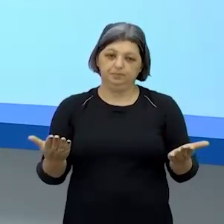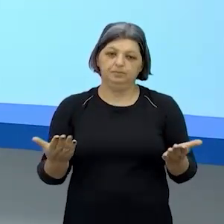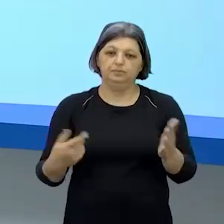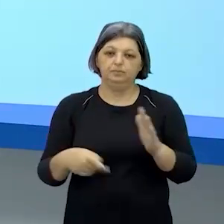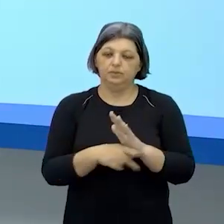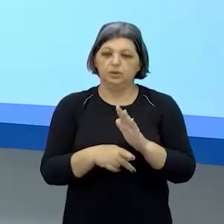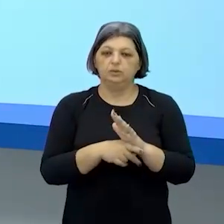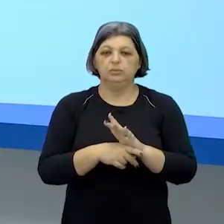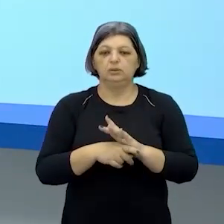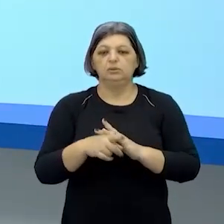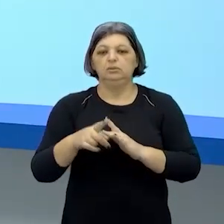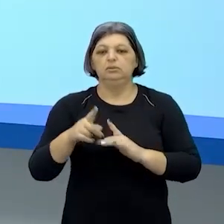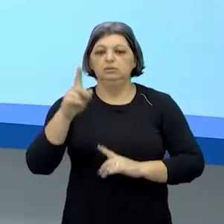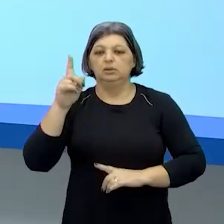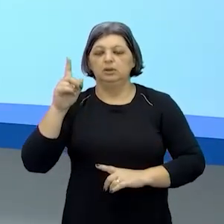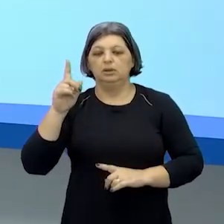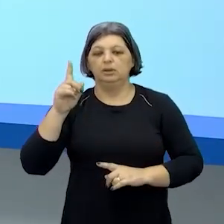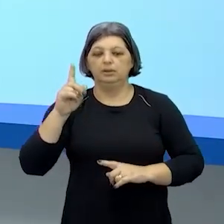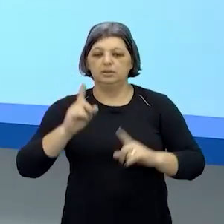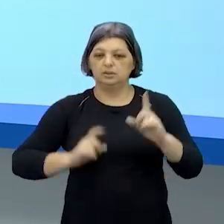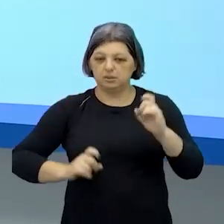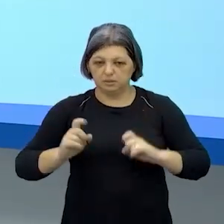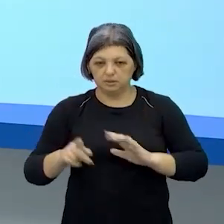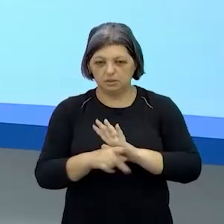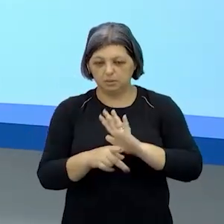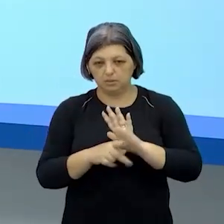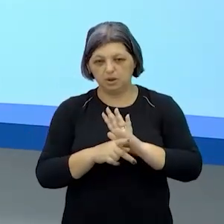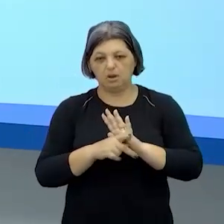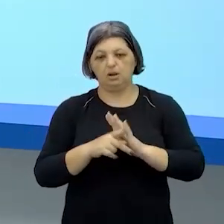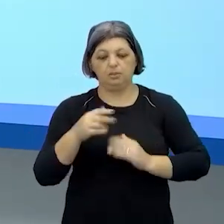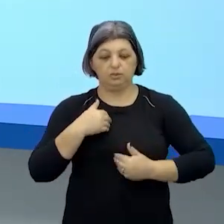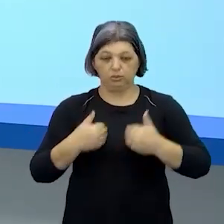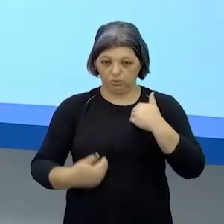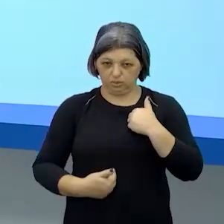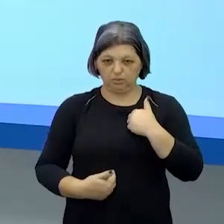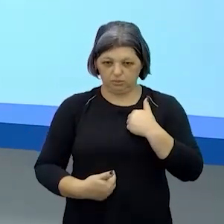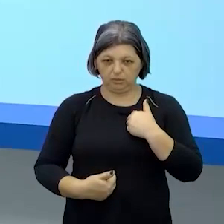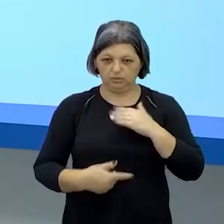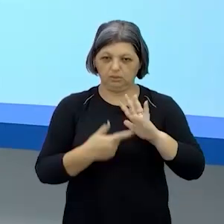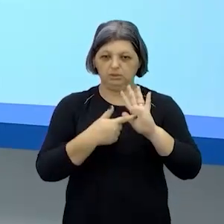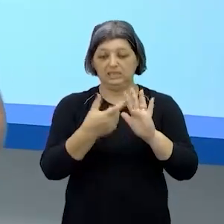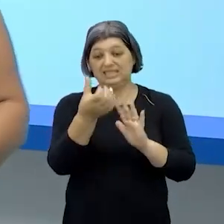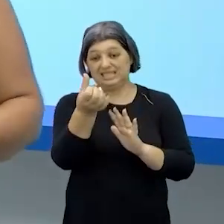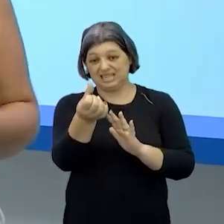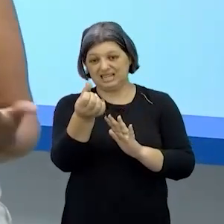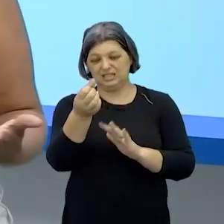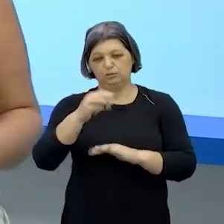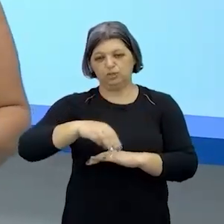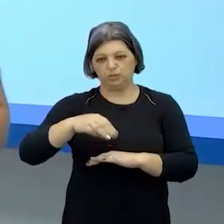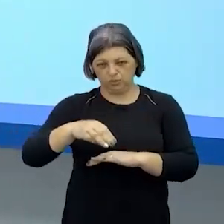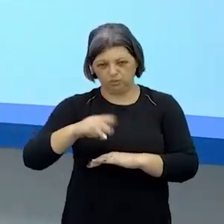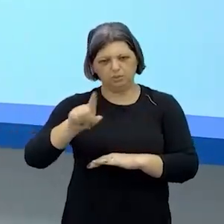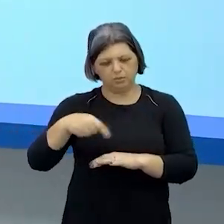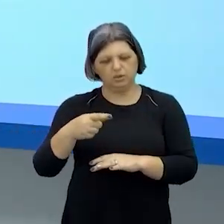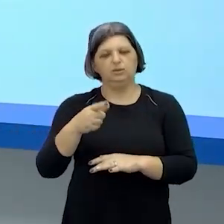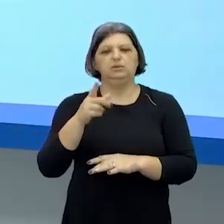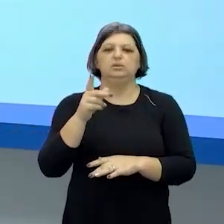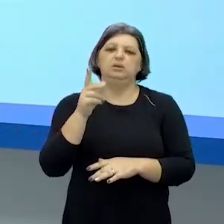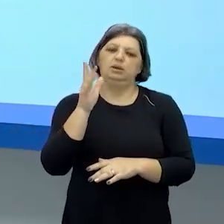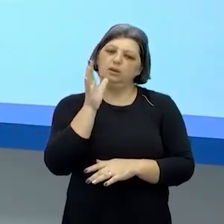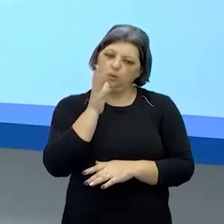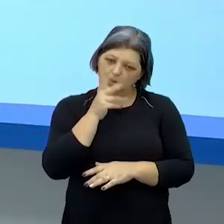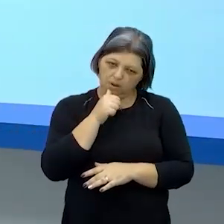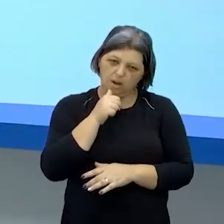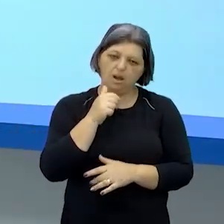sobre expressão corporal o link tá aí no material depois assiste ele com calma ele tem seis minutos e ele vai falar sobre expressão corporal vai dar uma